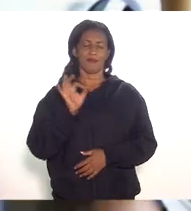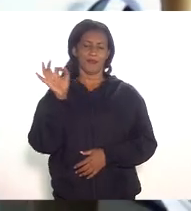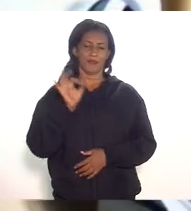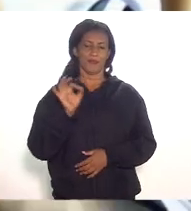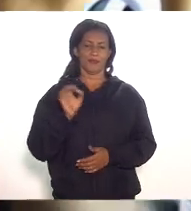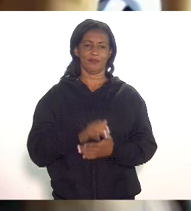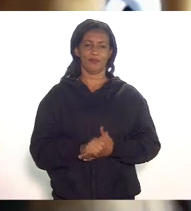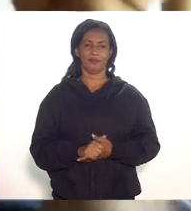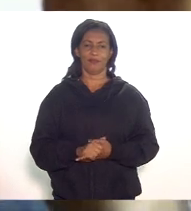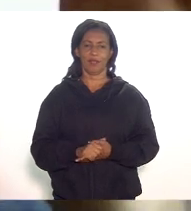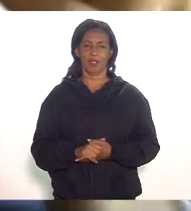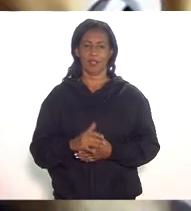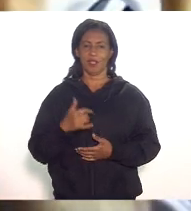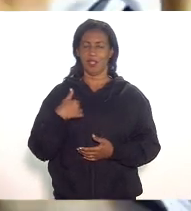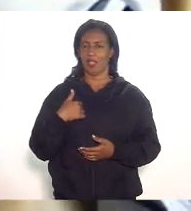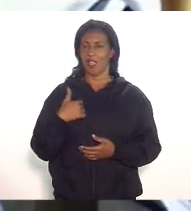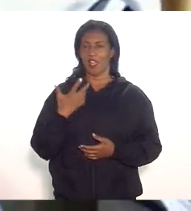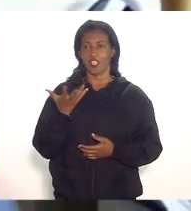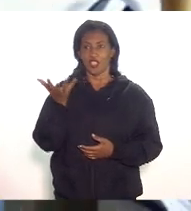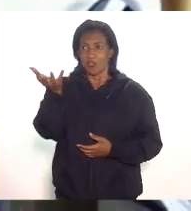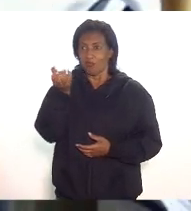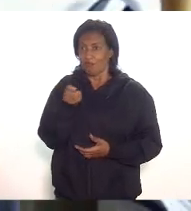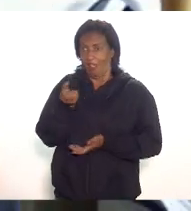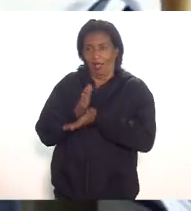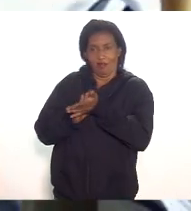então não ganhamos nem hot nem pé